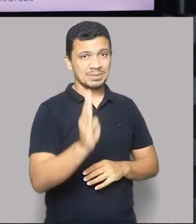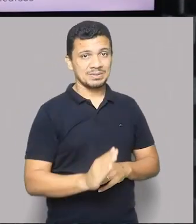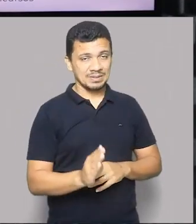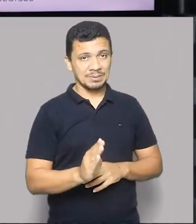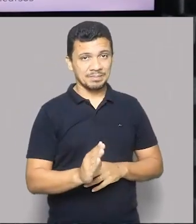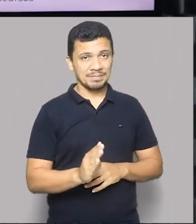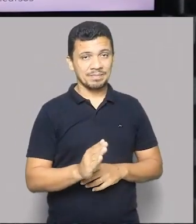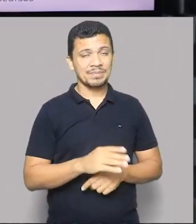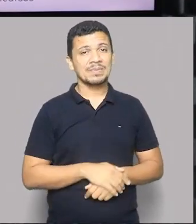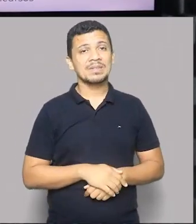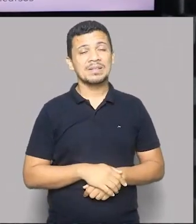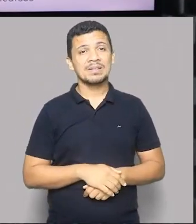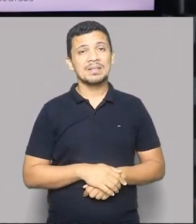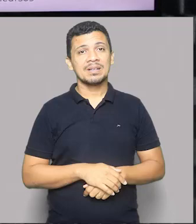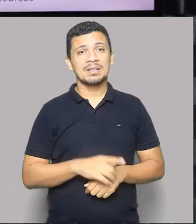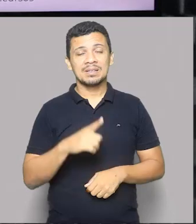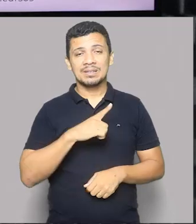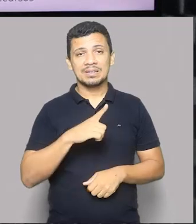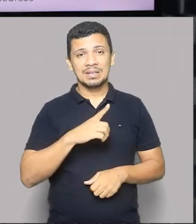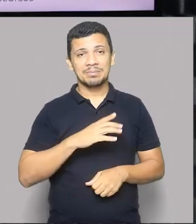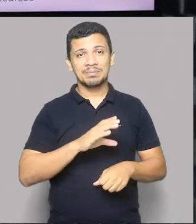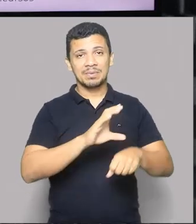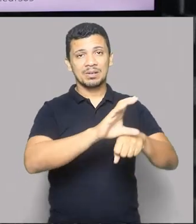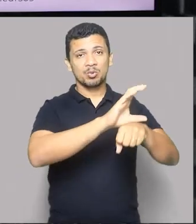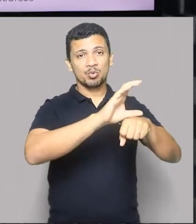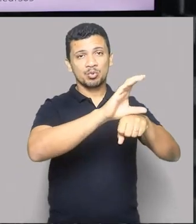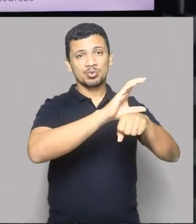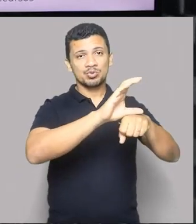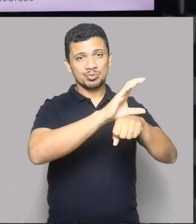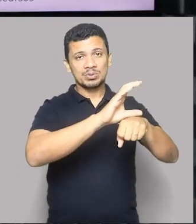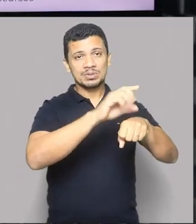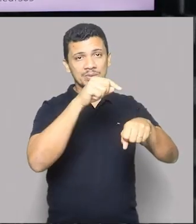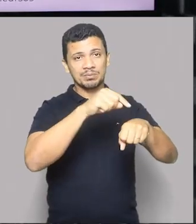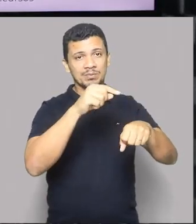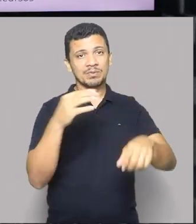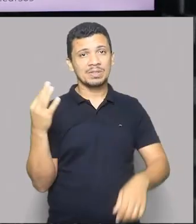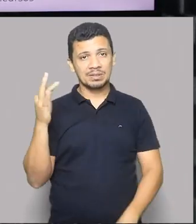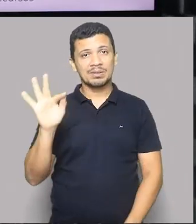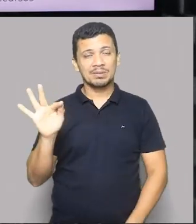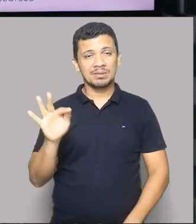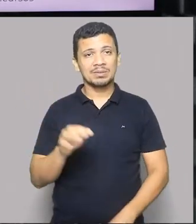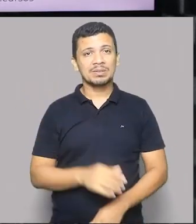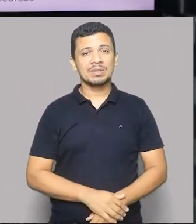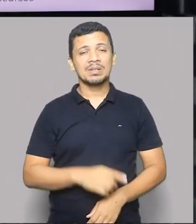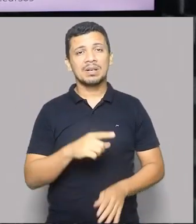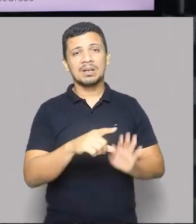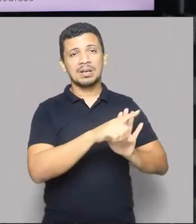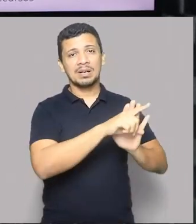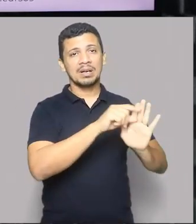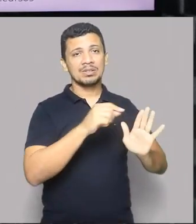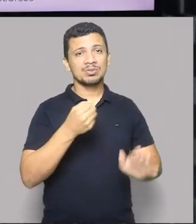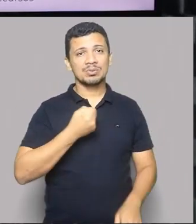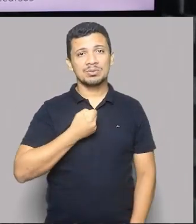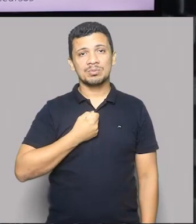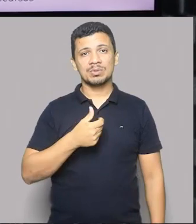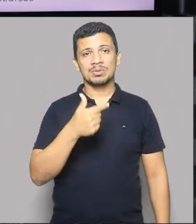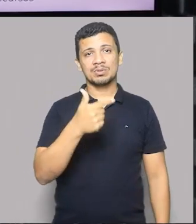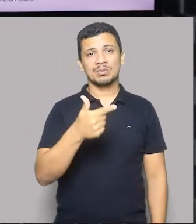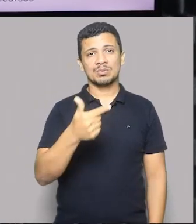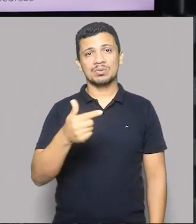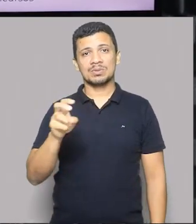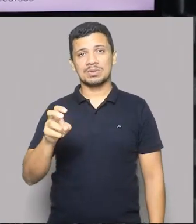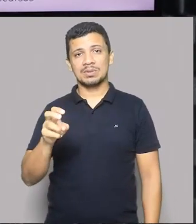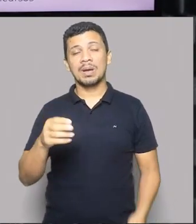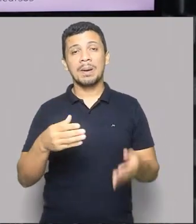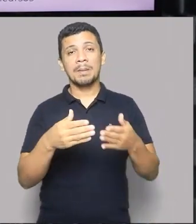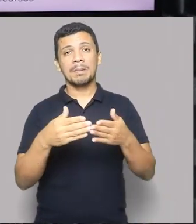por se diga de passagem, na nossa carta magma, na Constituição Federal, Lá no artigo 225, e